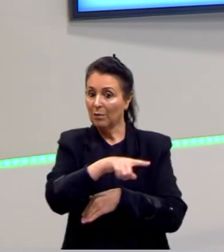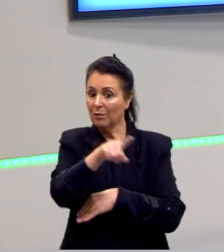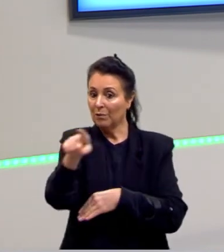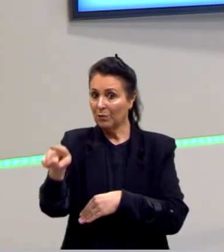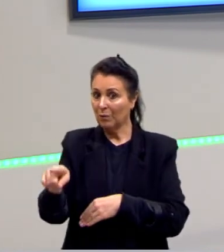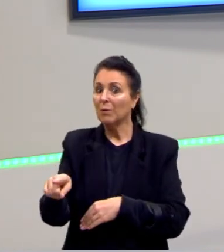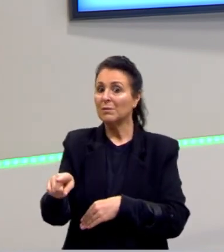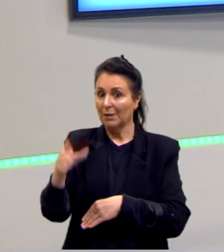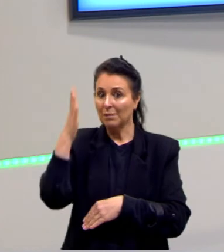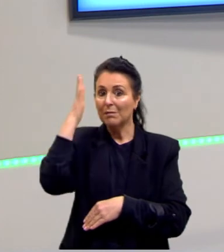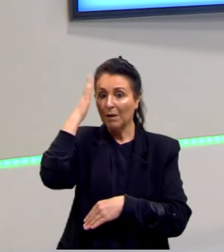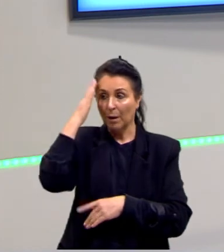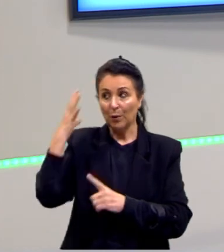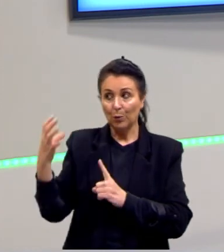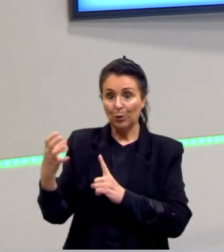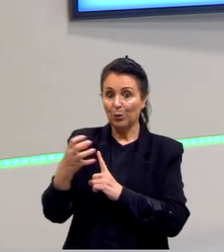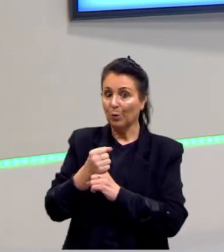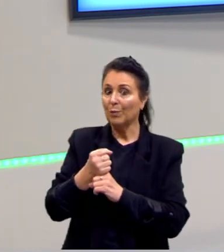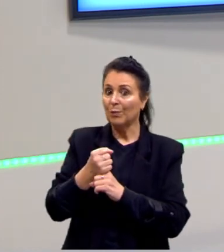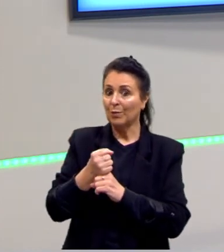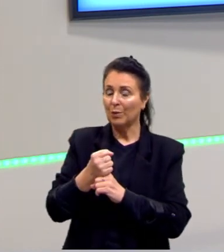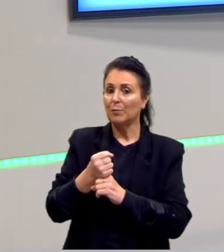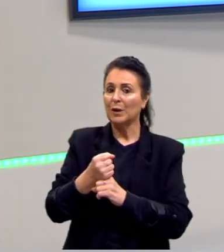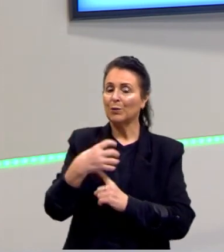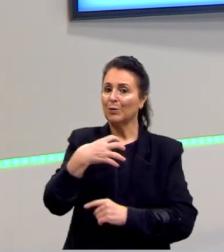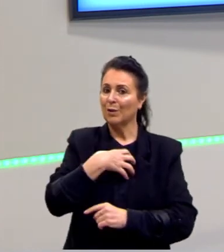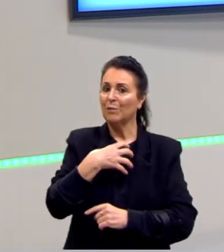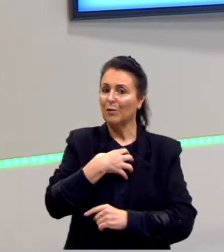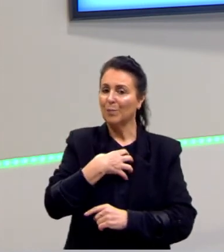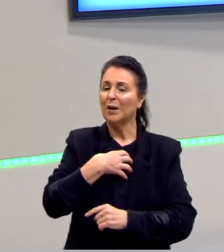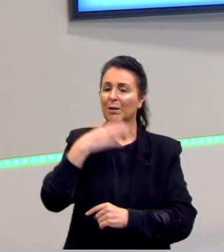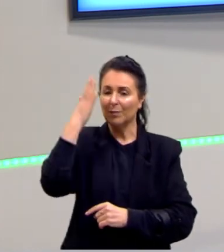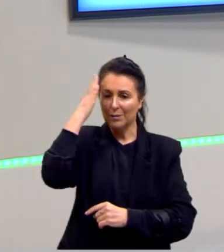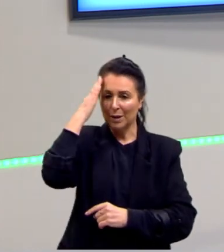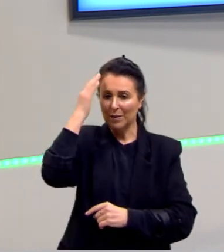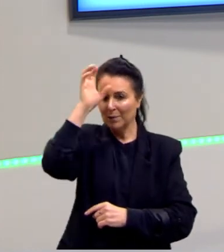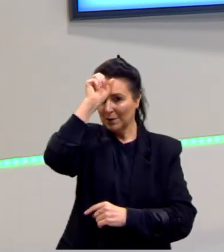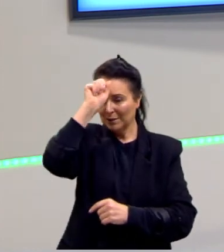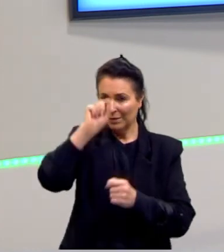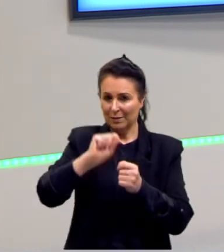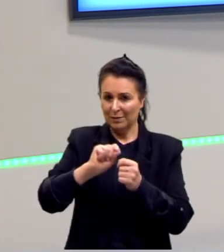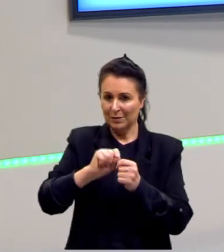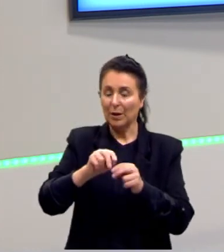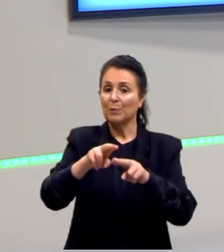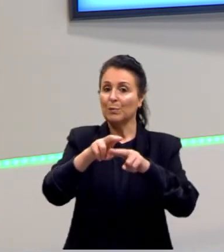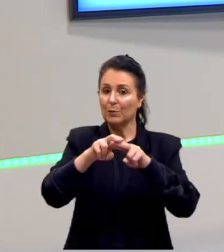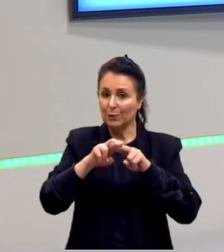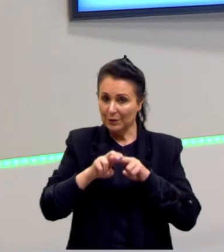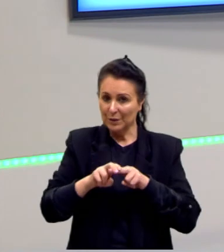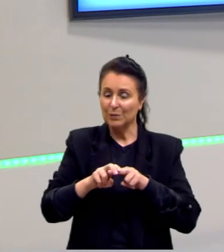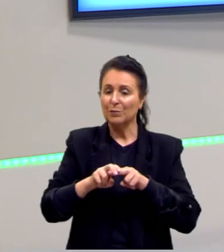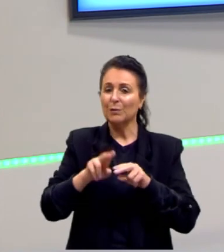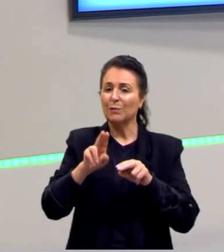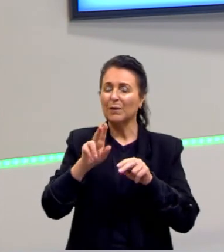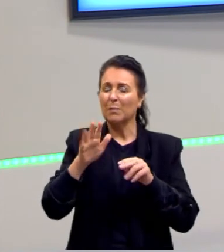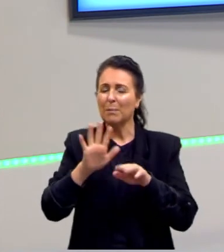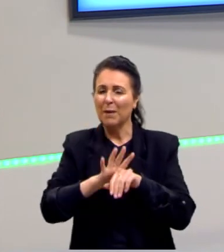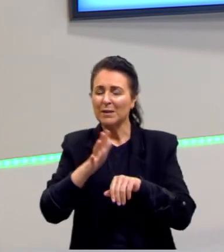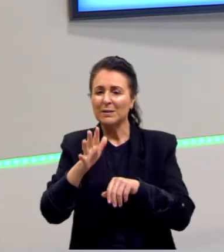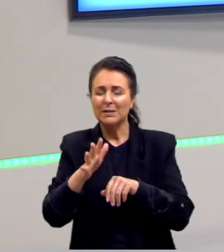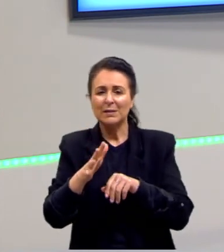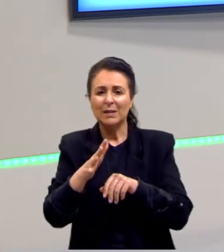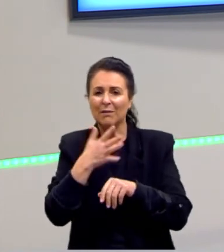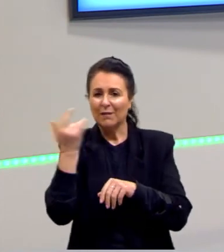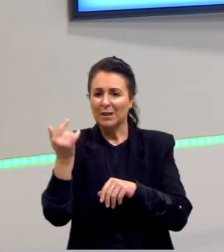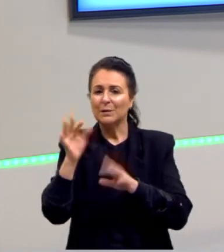tenham ali domínio daquela forma como vocês vão resolver a questão. E, para isso, tem que ser mais fácil, mais simples para